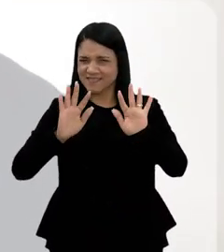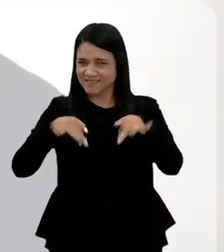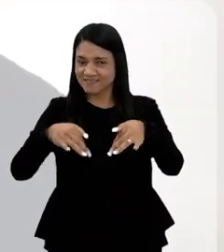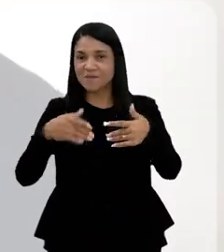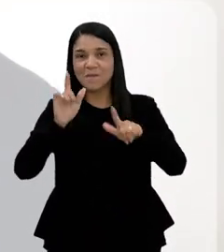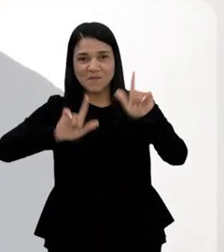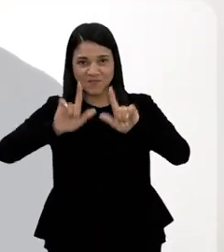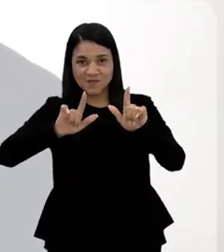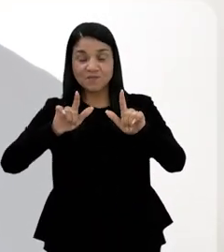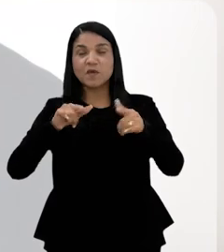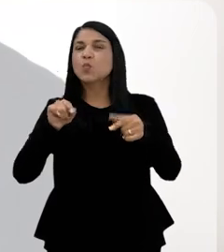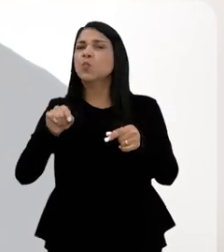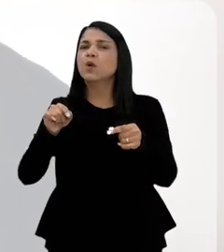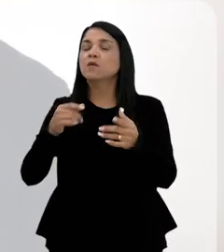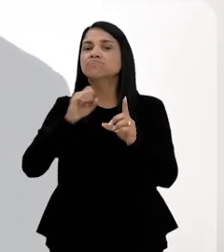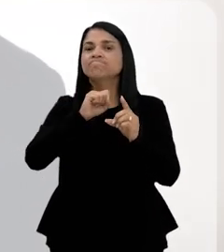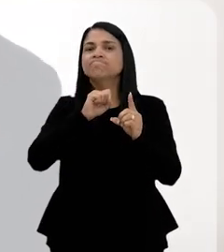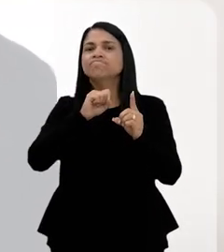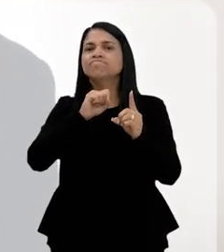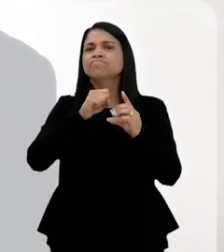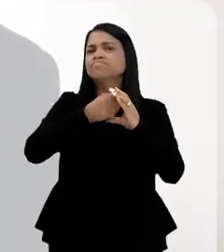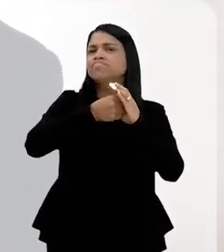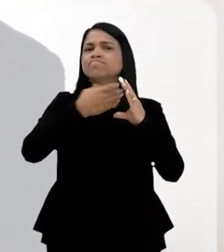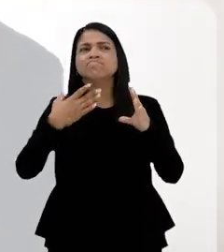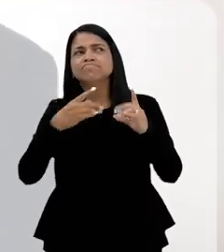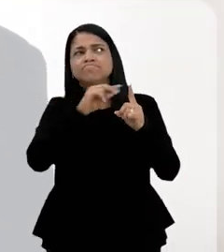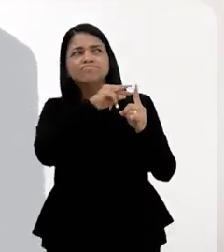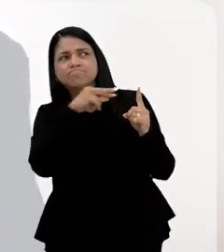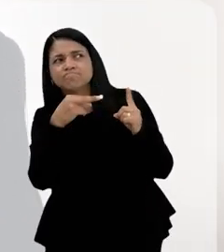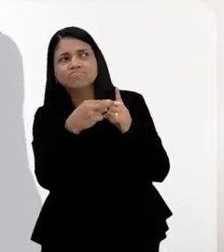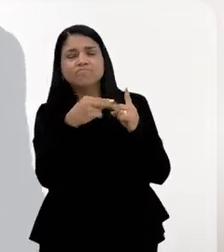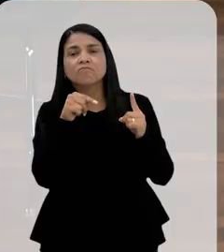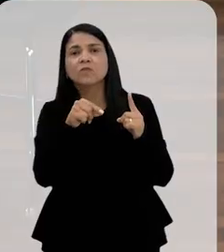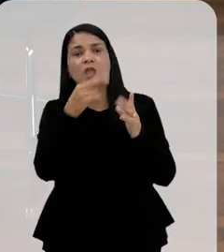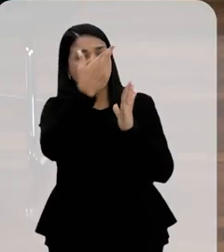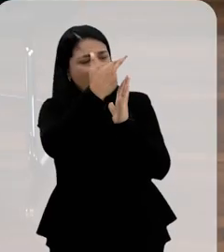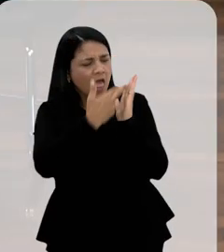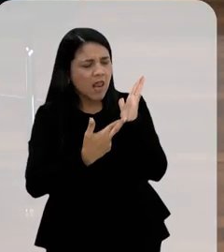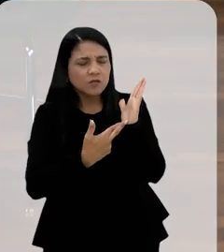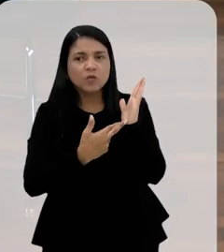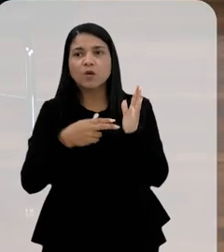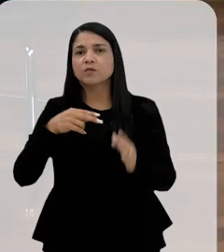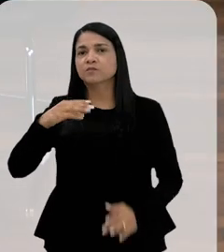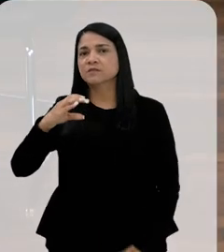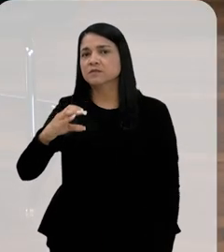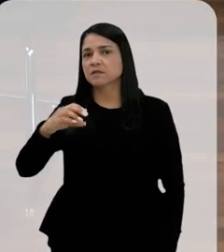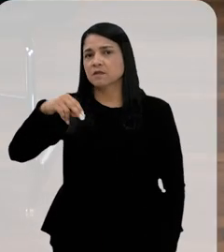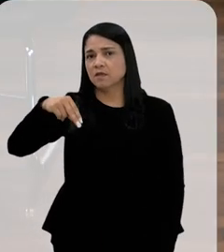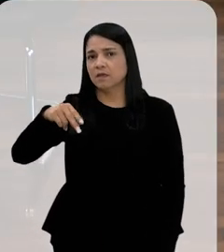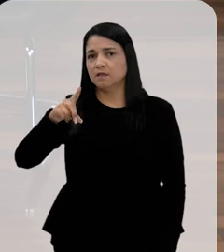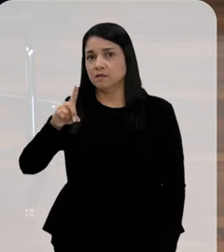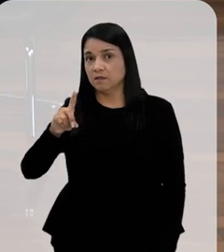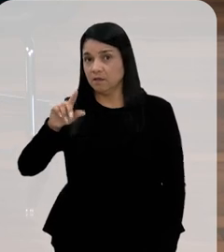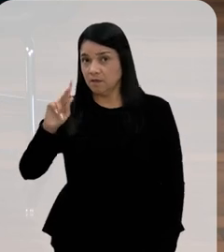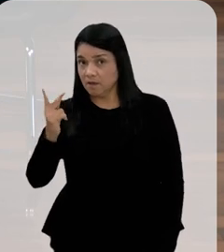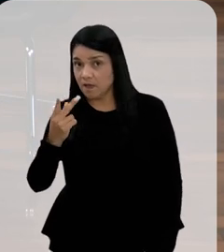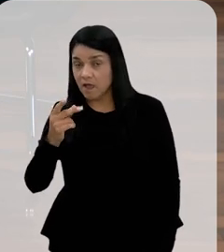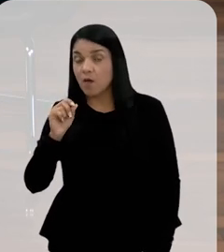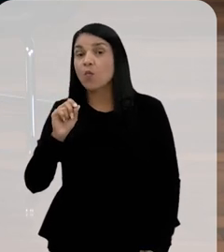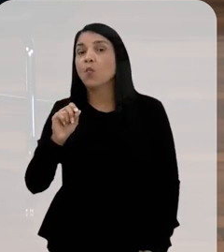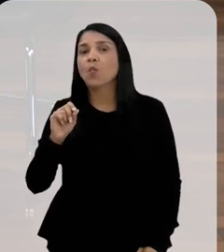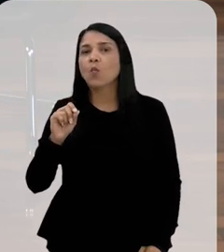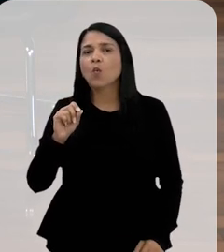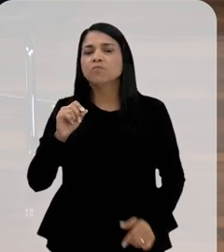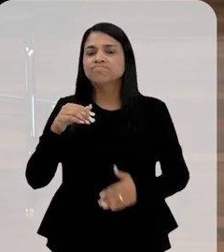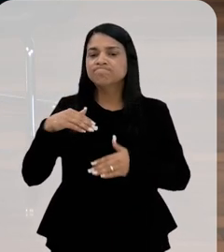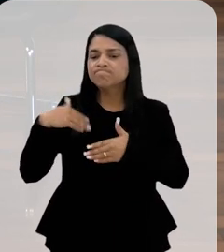expectativa que nós agora temos em relação a esse relatório que será gerado pelo CNDH e os próximos